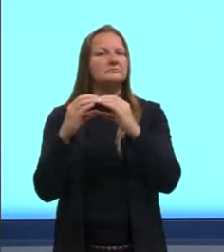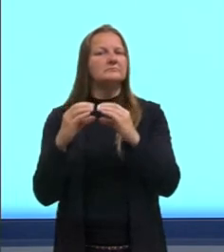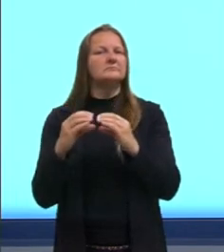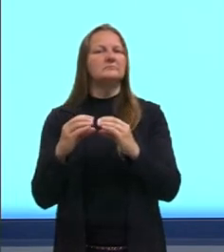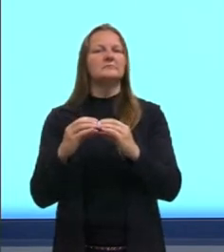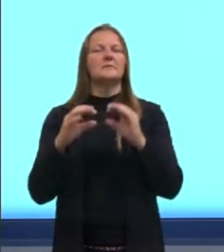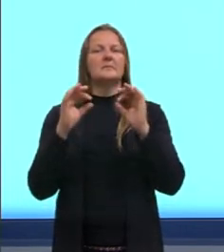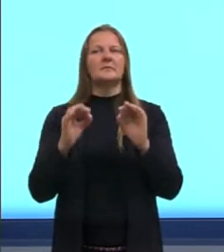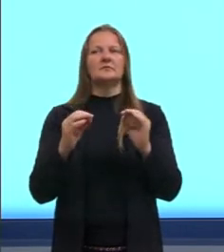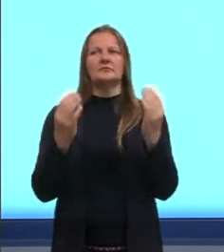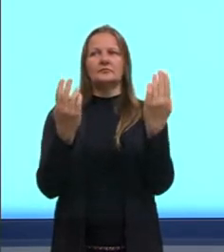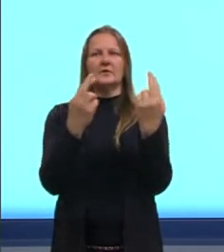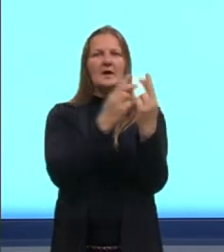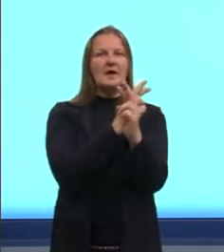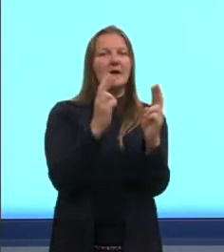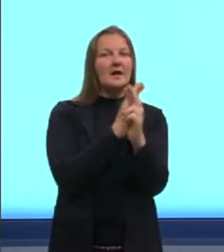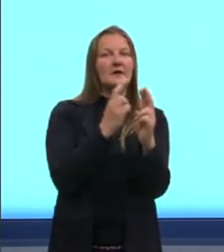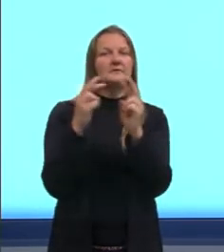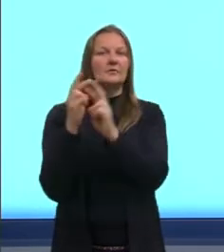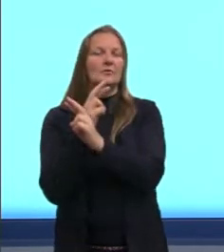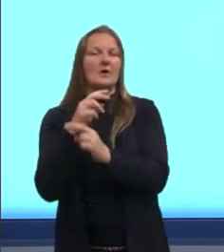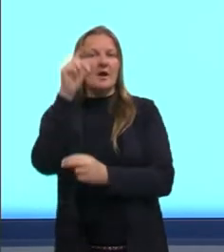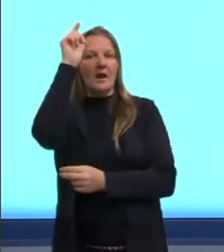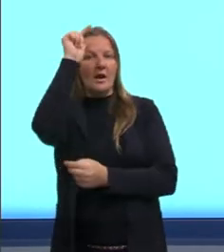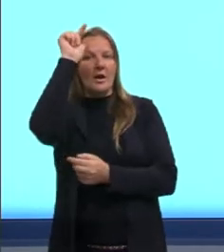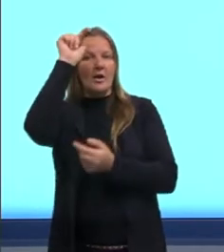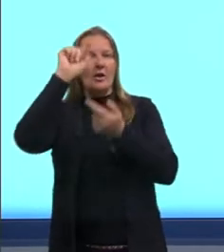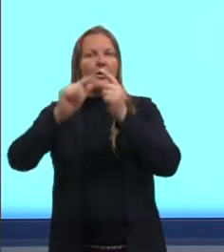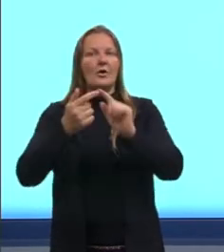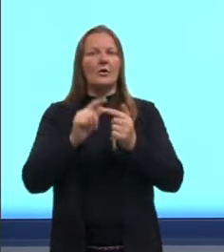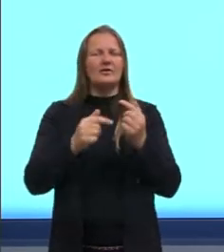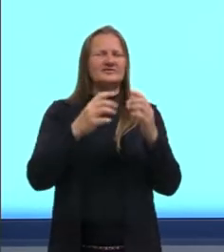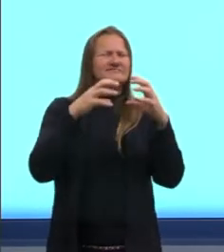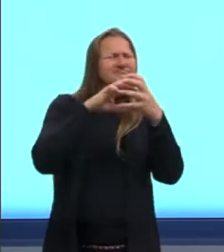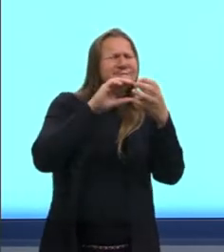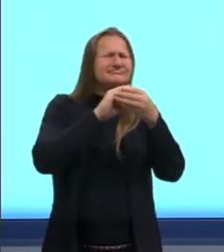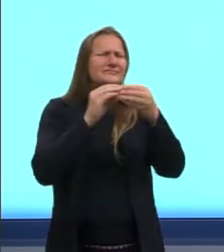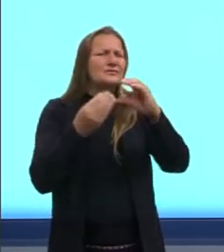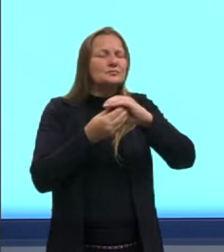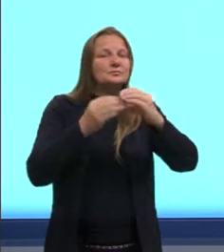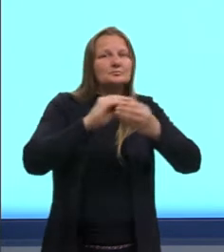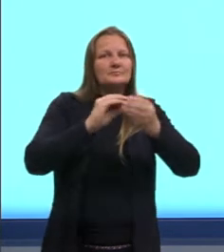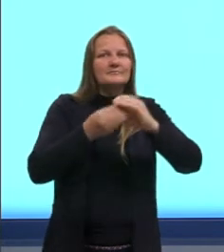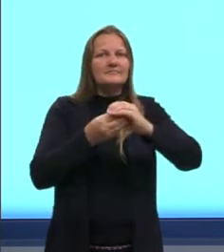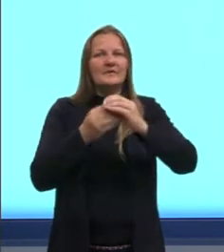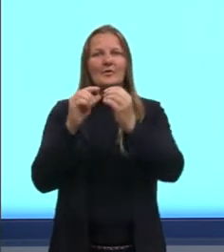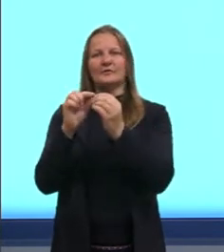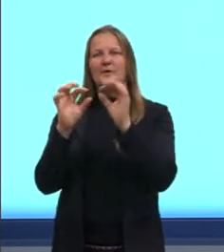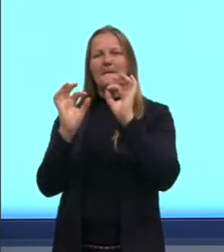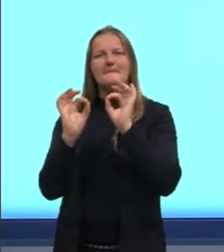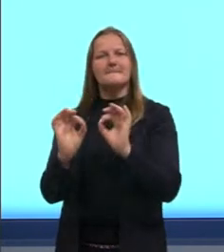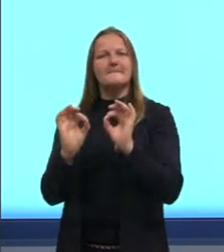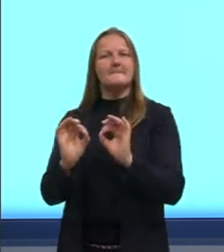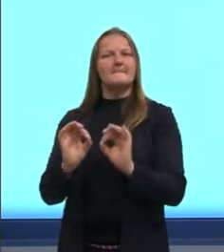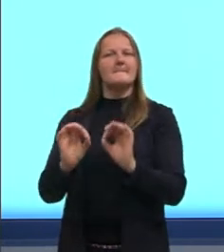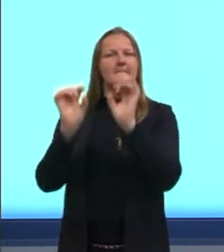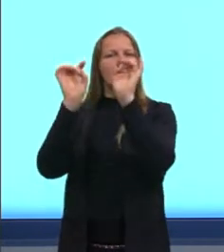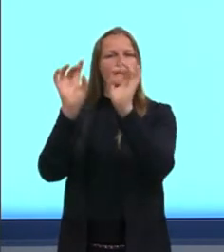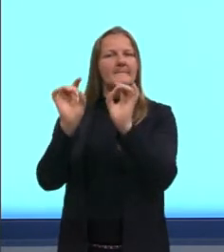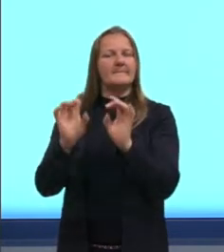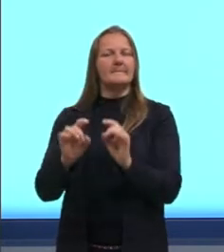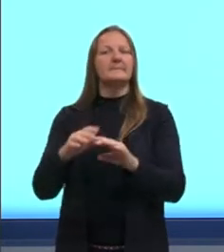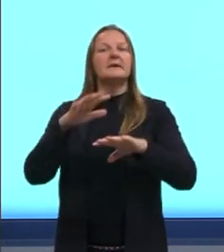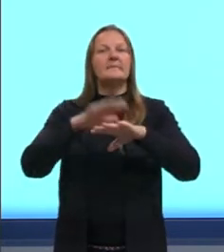justamente essa relação da lógica, né, onde nós encaixamos tudo ali de uma forma perfeita. Na